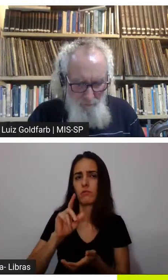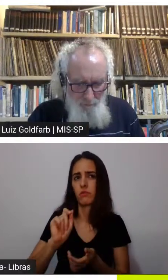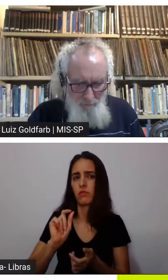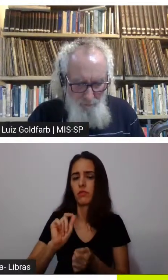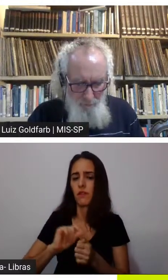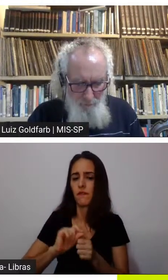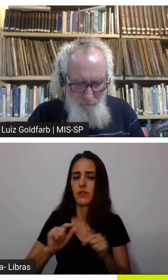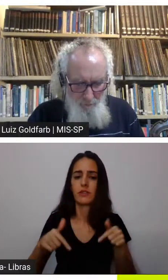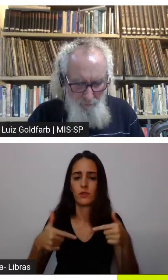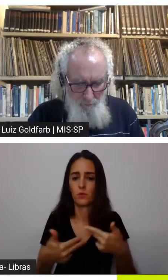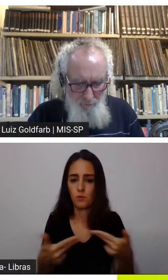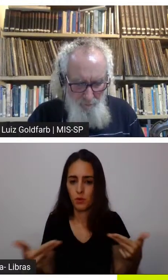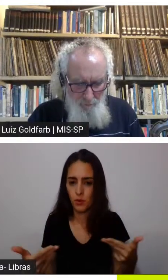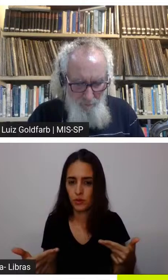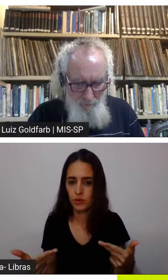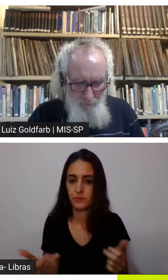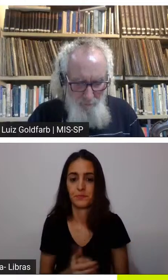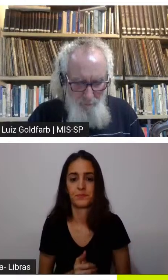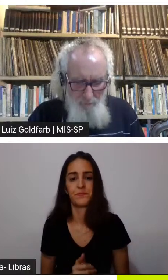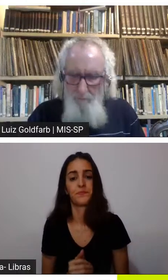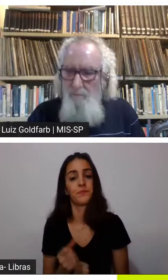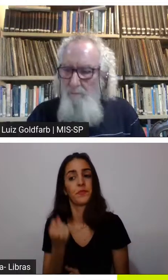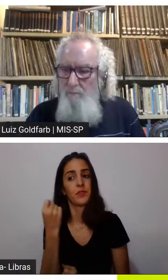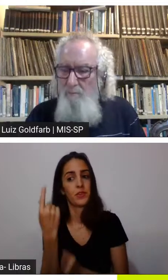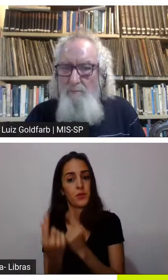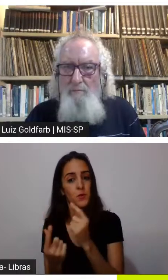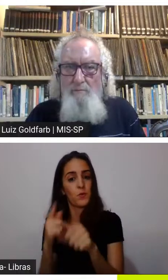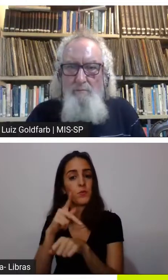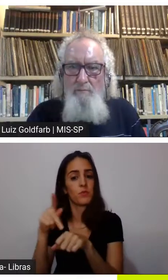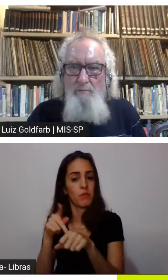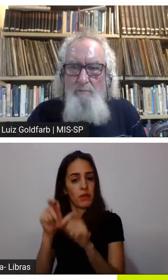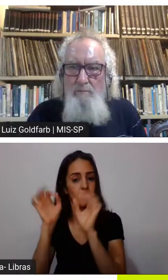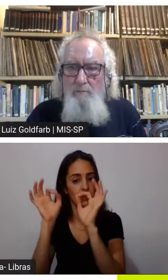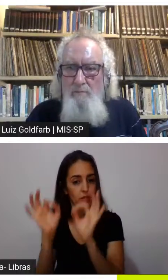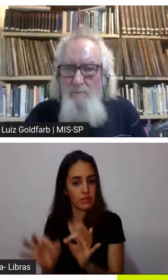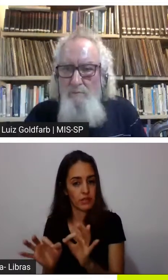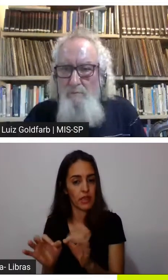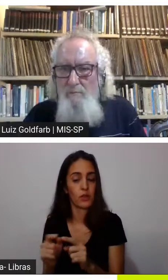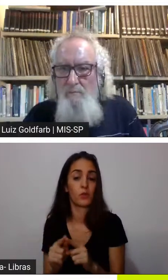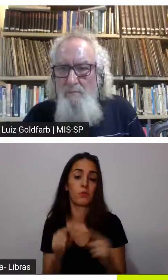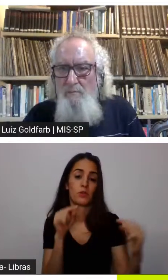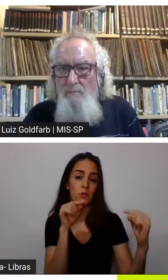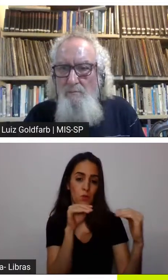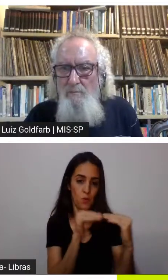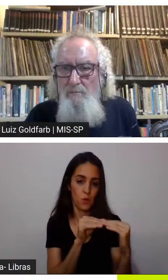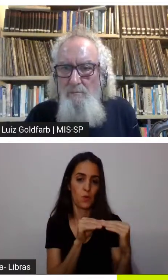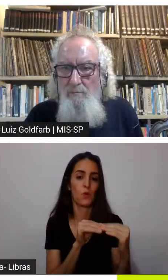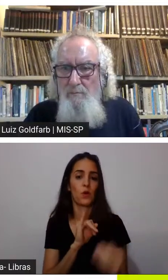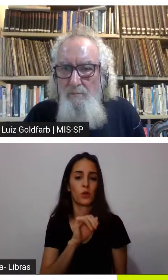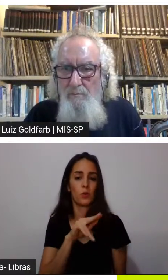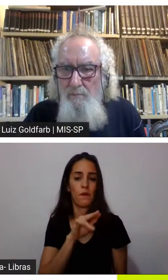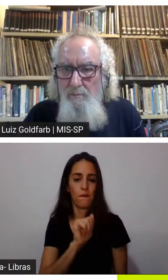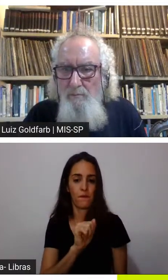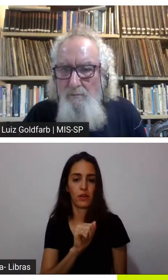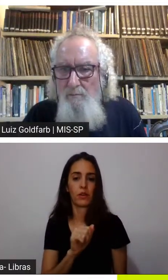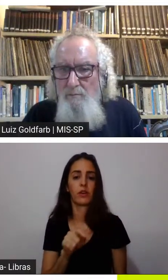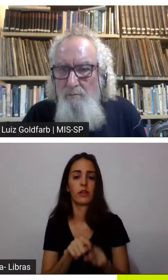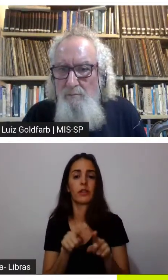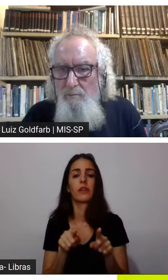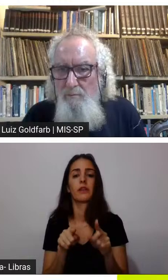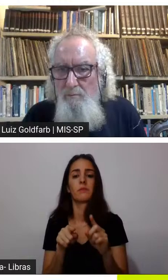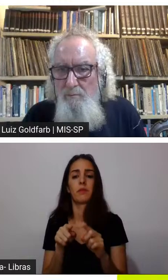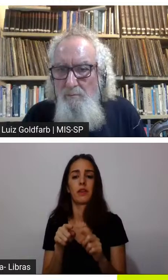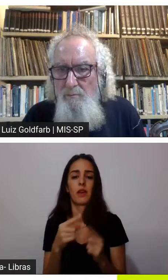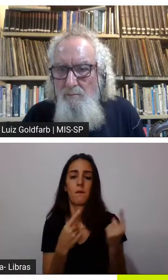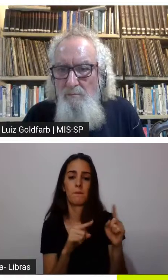eu vejo que em alguns países sim mas eu concordo com o que o Ivan disse e com a provocação do Bruno mas